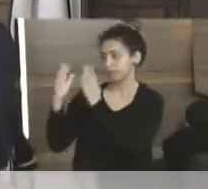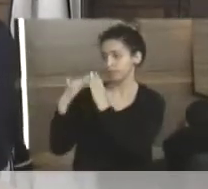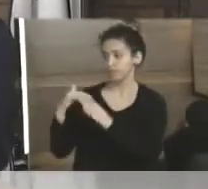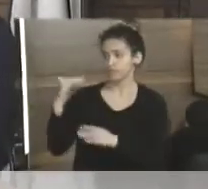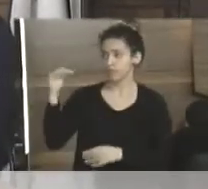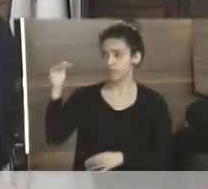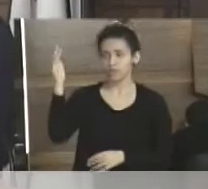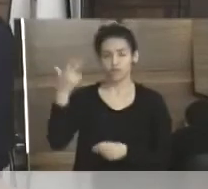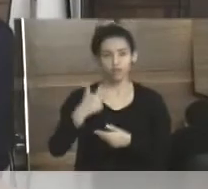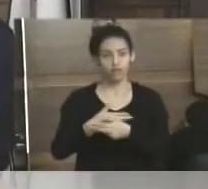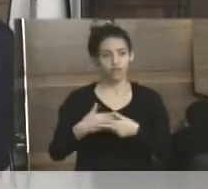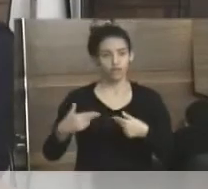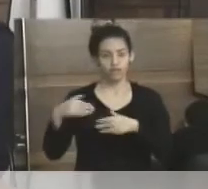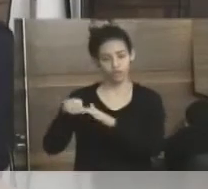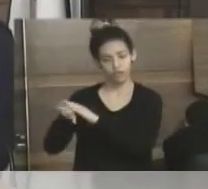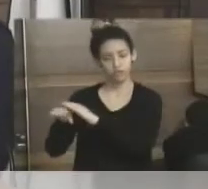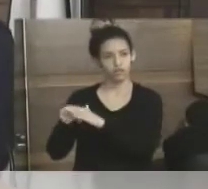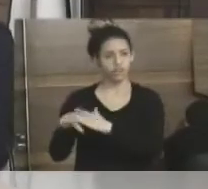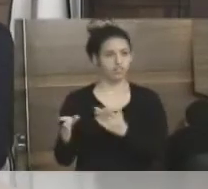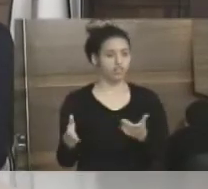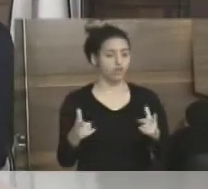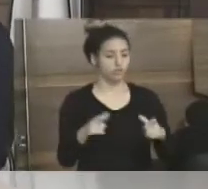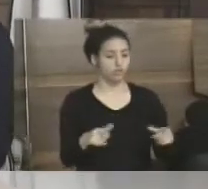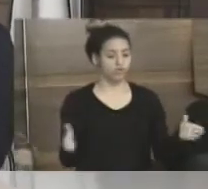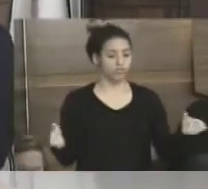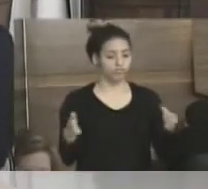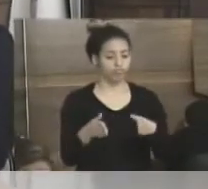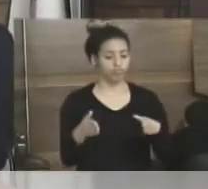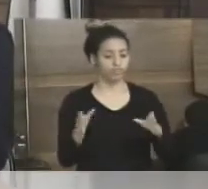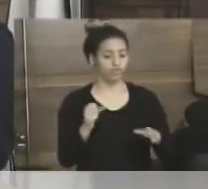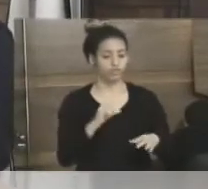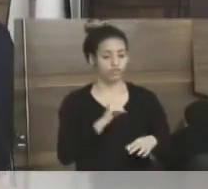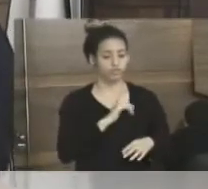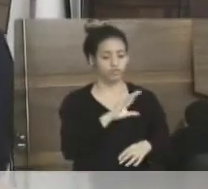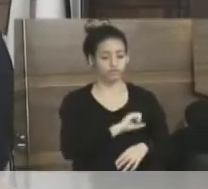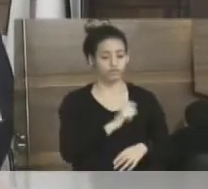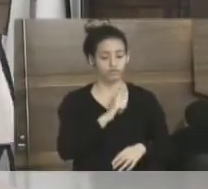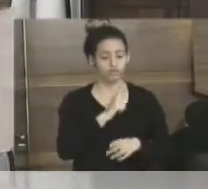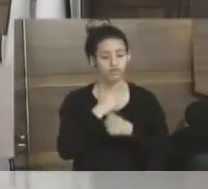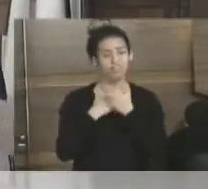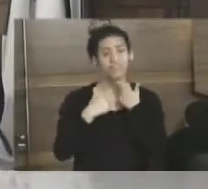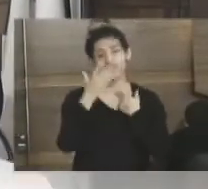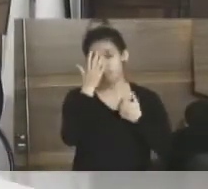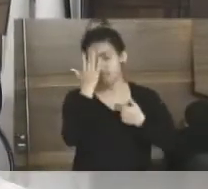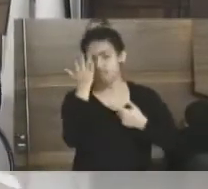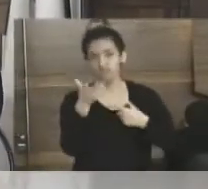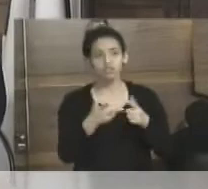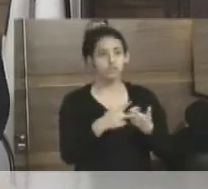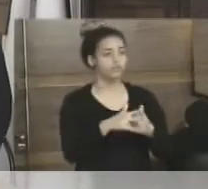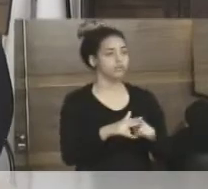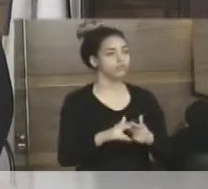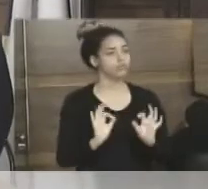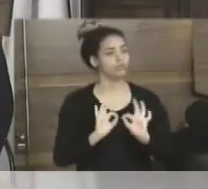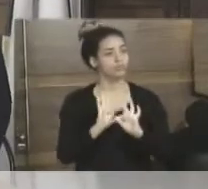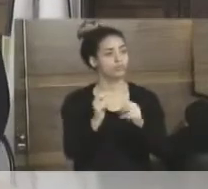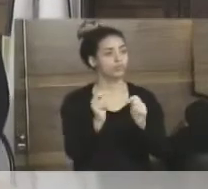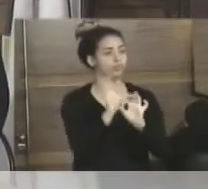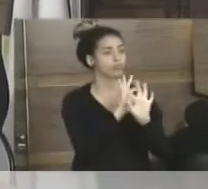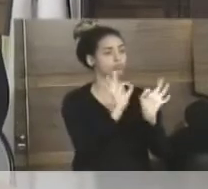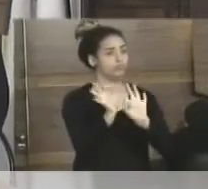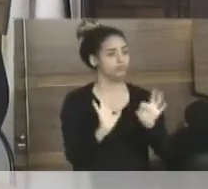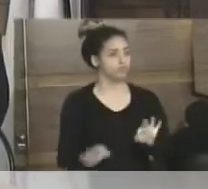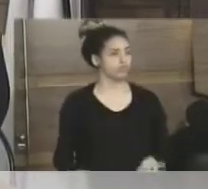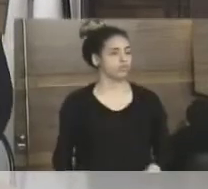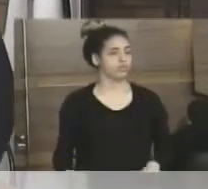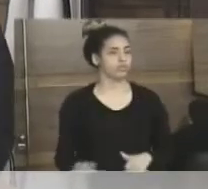de saúde. É uma unidade pequena que, se tiver amor, se tiver vontade, aquilo ali é facilmente conservado. Também na Praia do Anil.